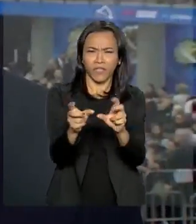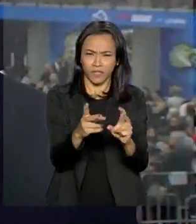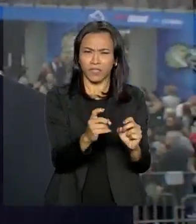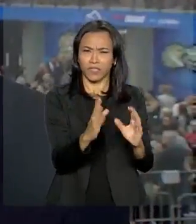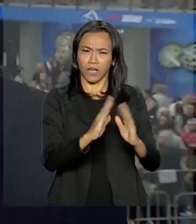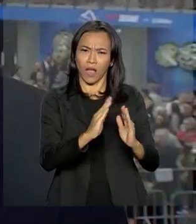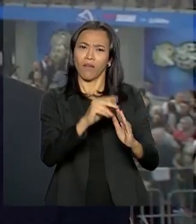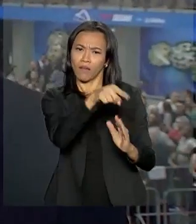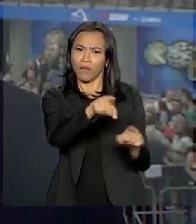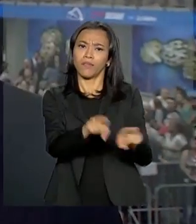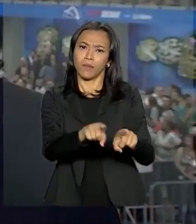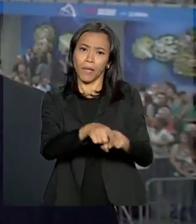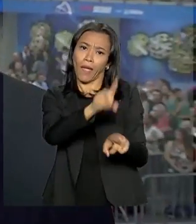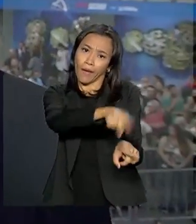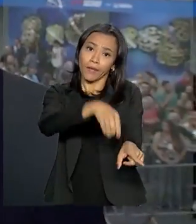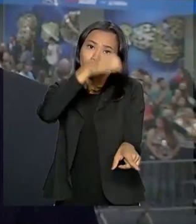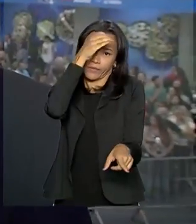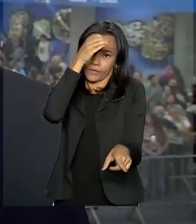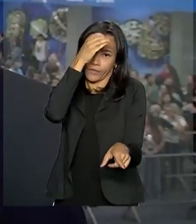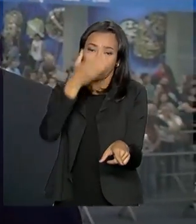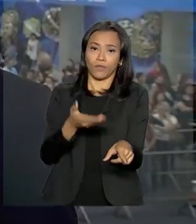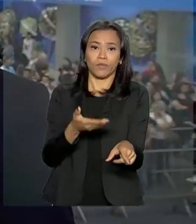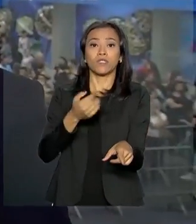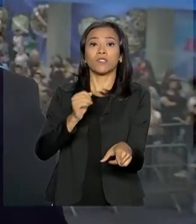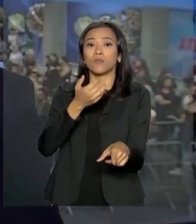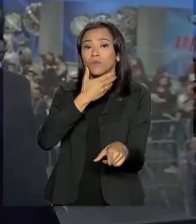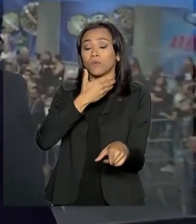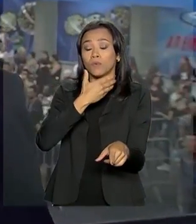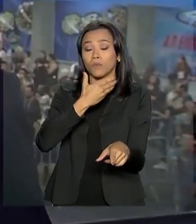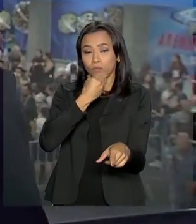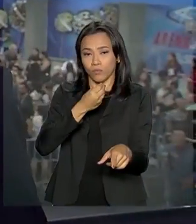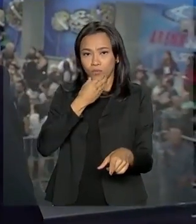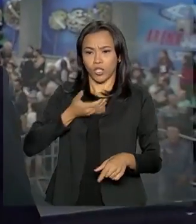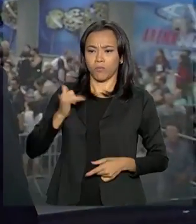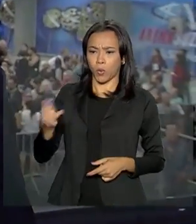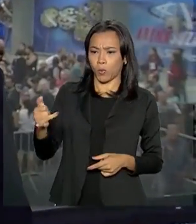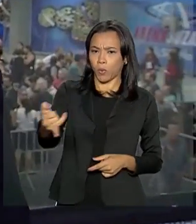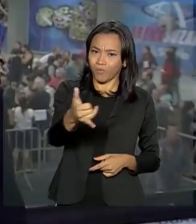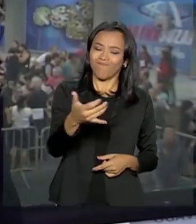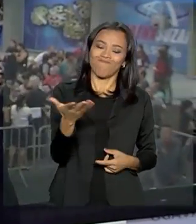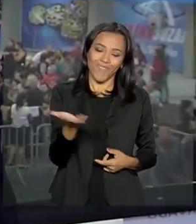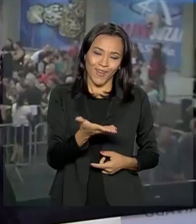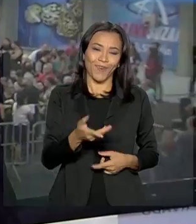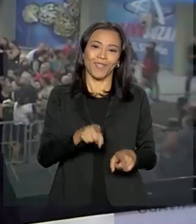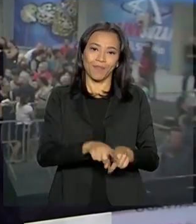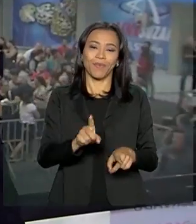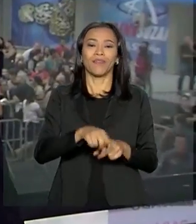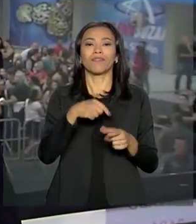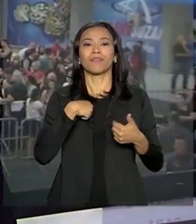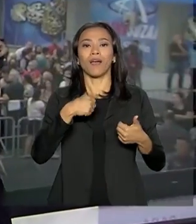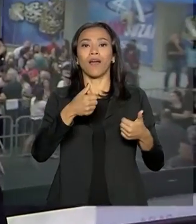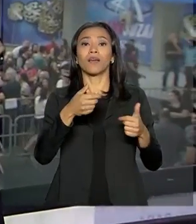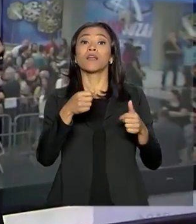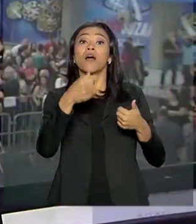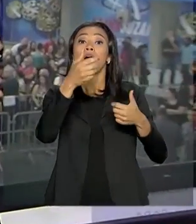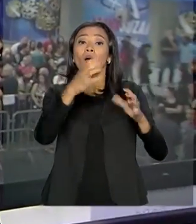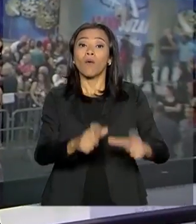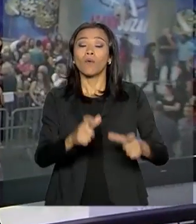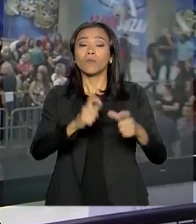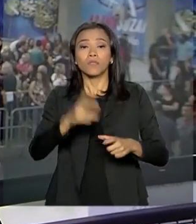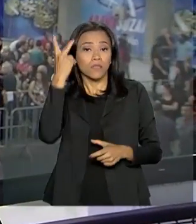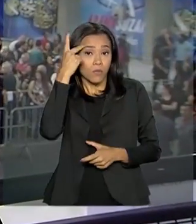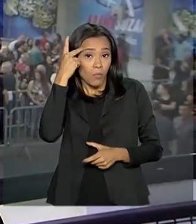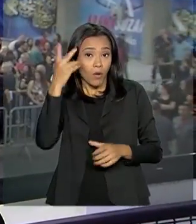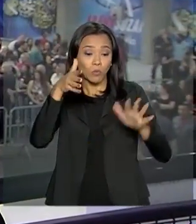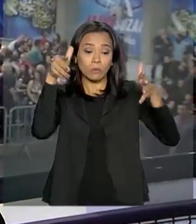vitimado, ele que era tio de um dos autores desse atentado, está sendo velado em um cemitério em São Paulo. O